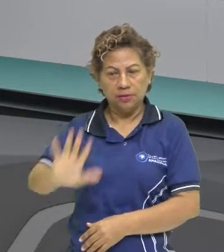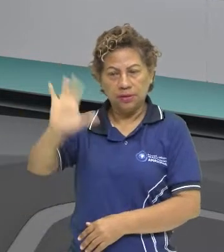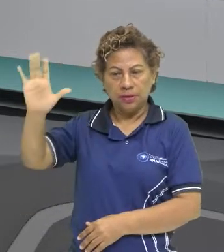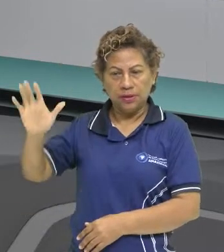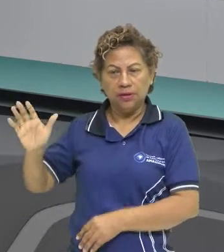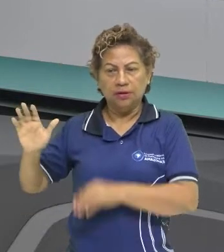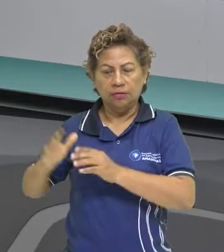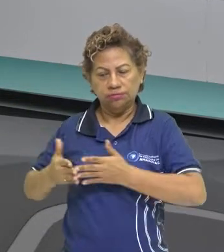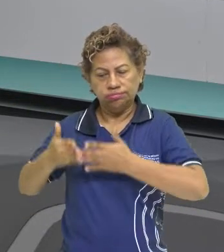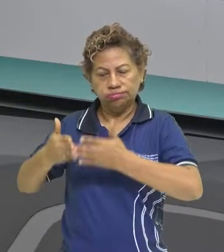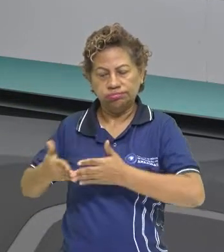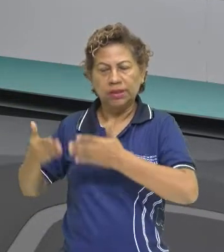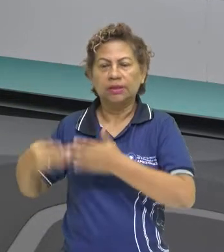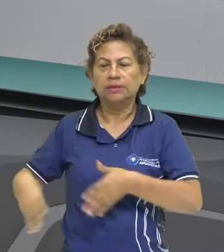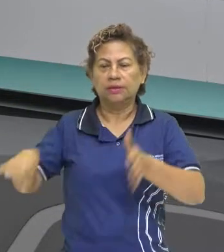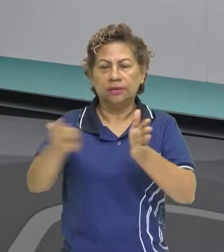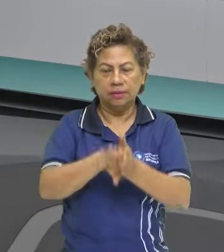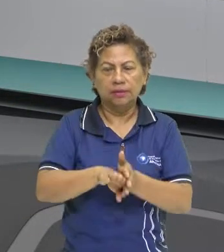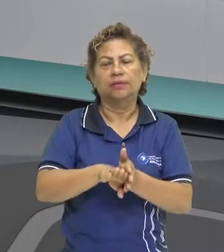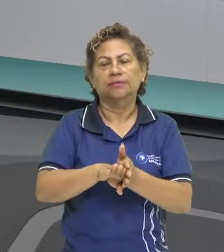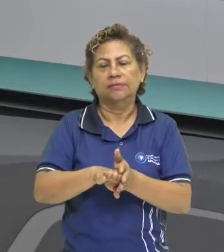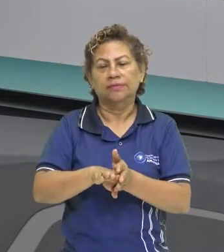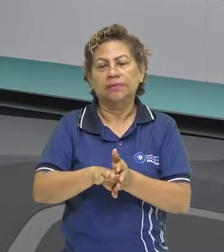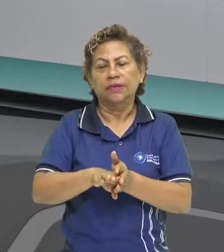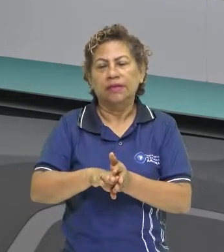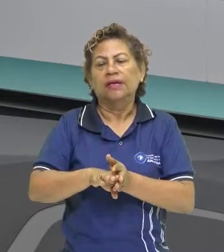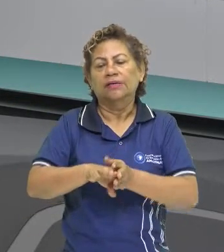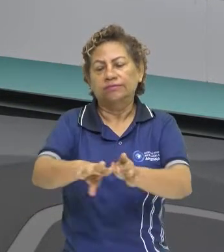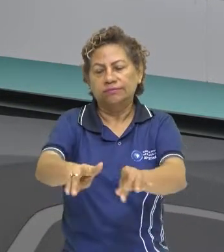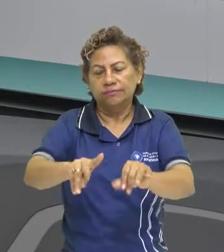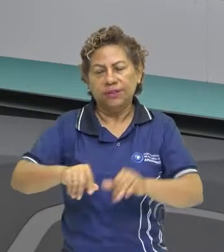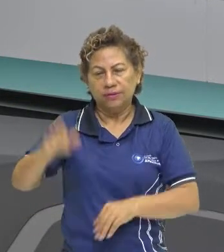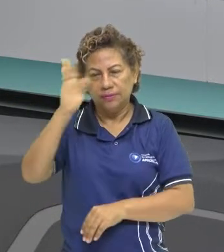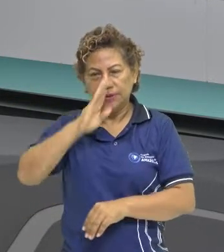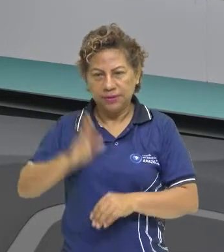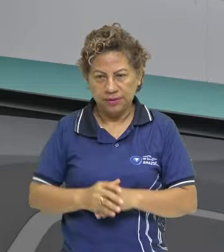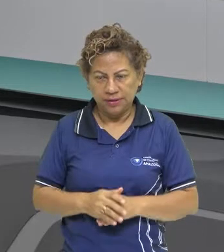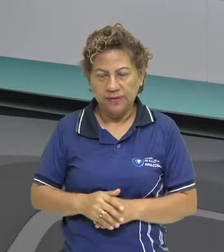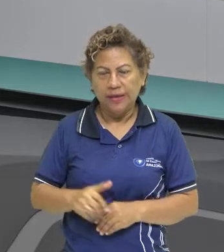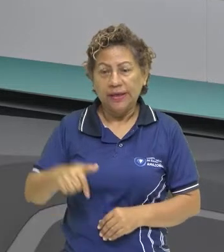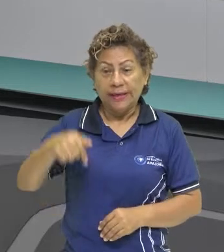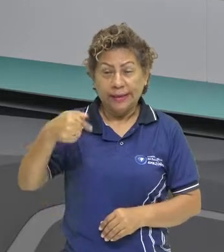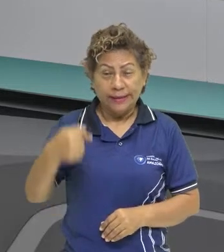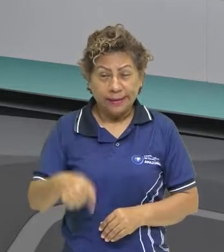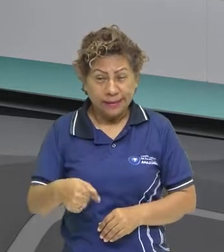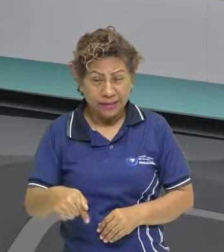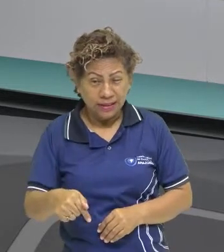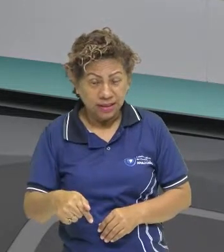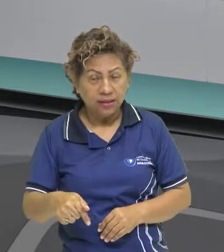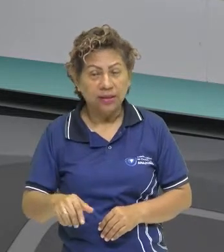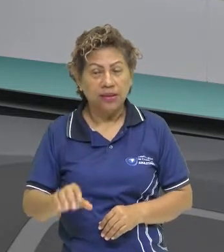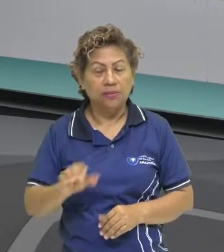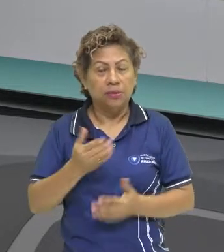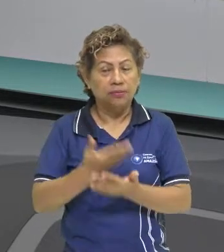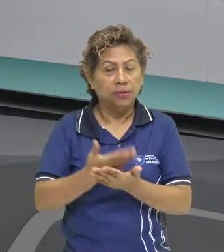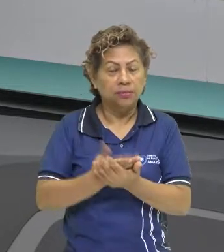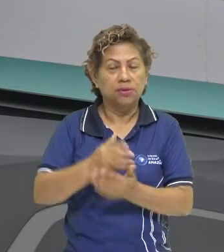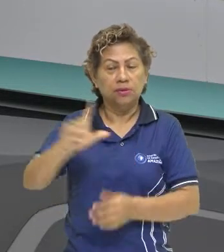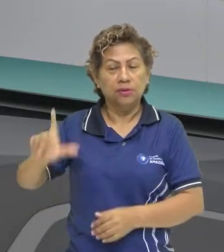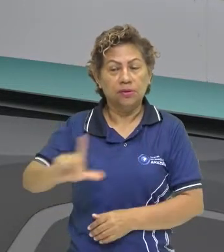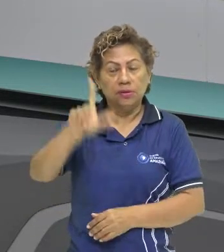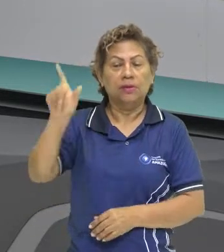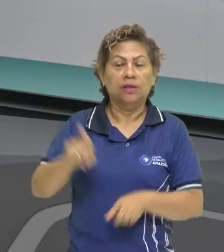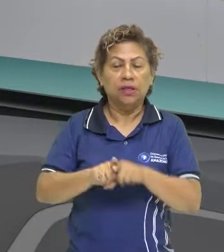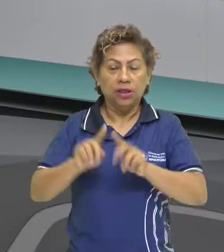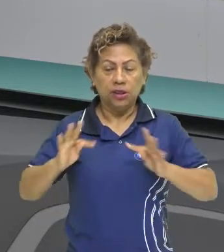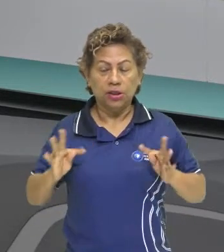brasileiras. Aprendeu que o quinhentismo não é um estilo, uma escola literária. É o que? Essa